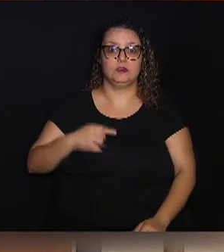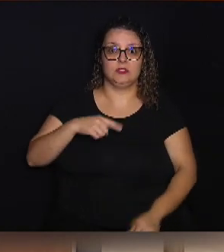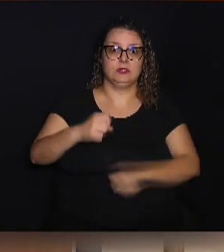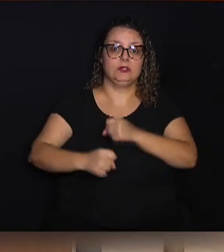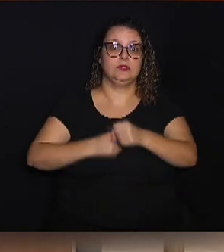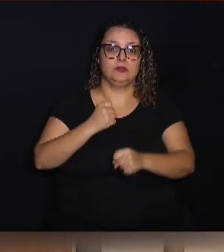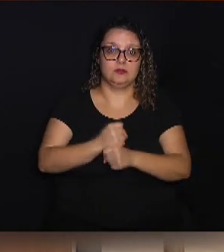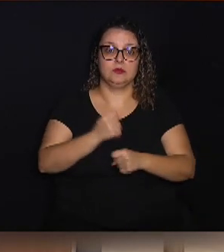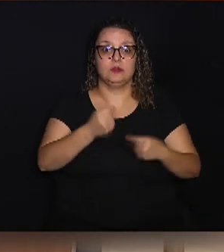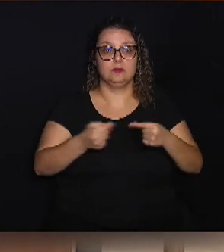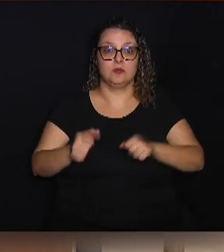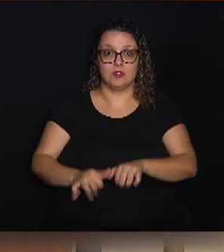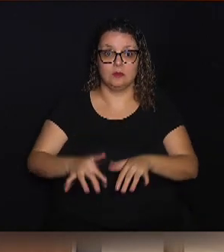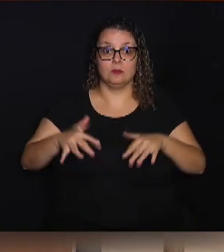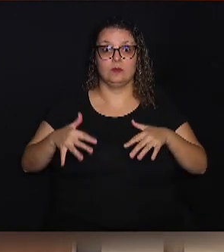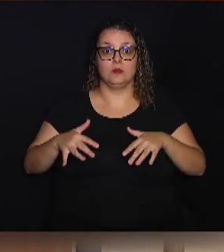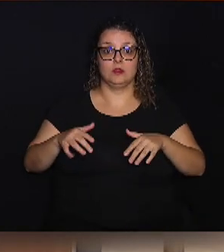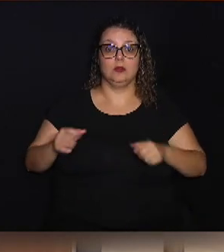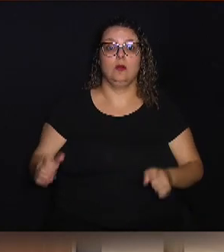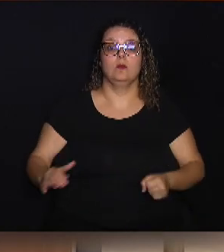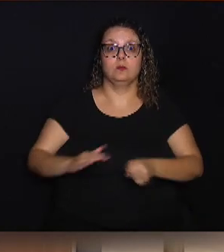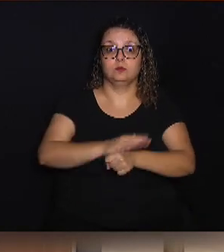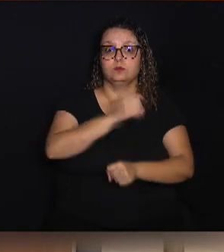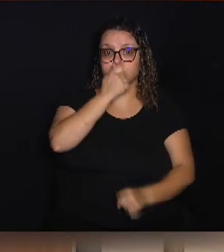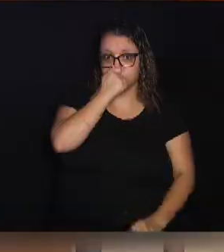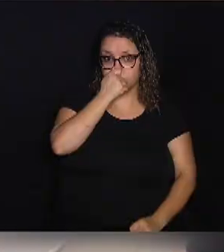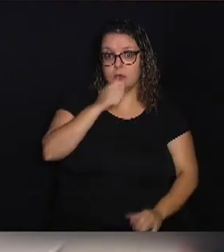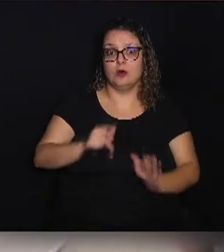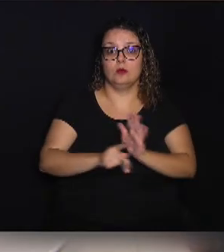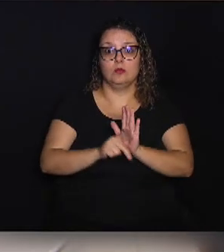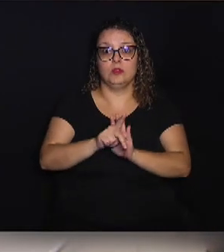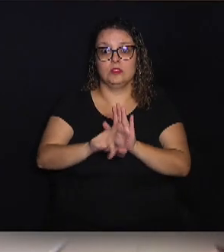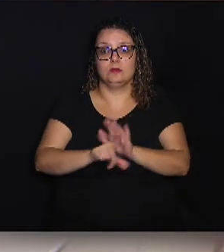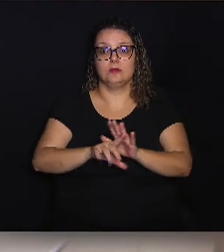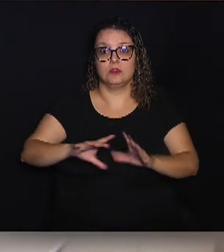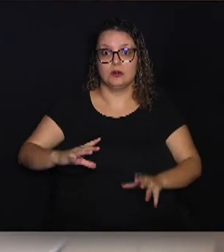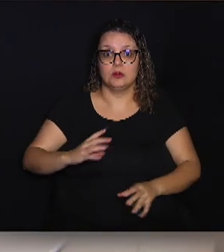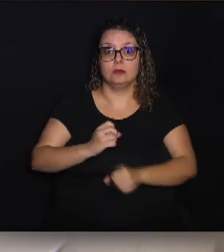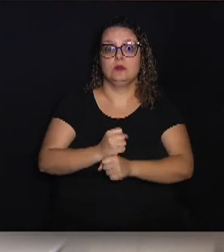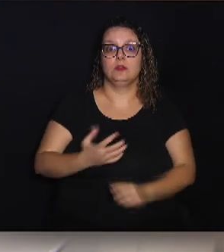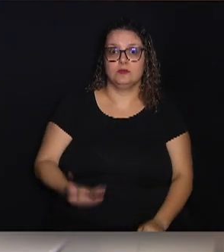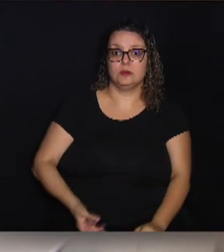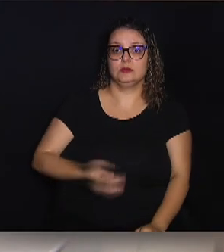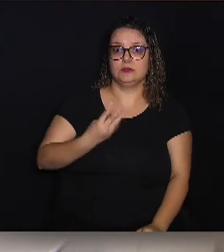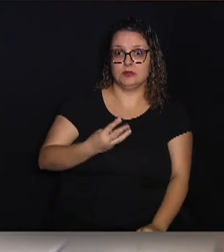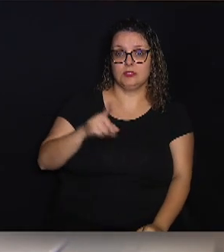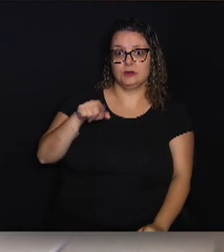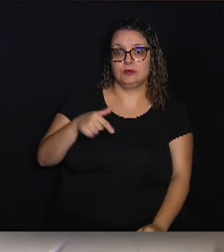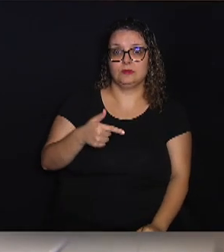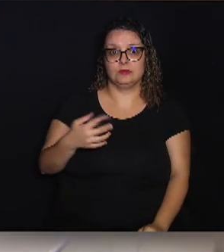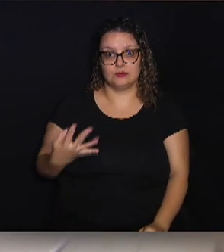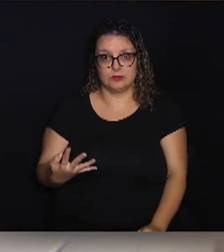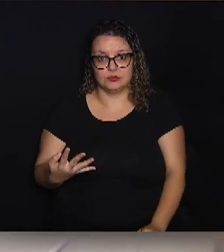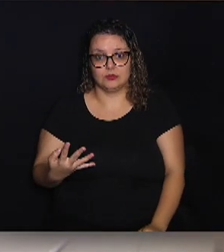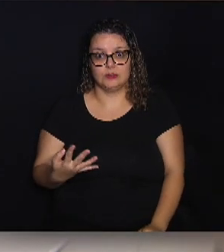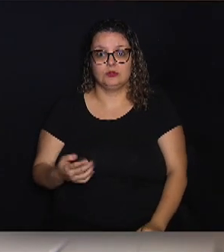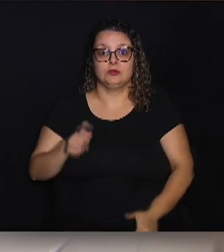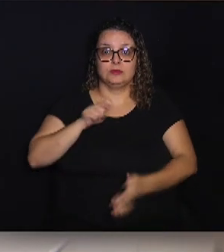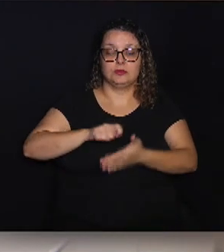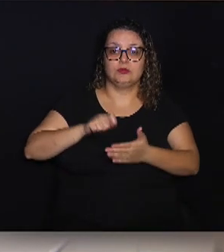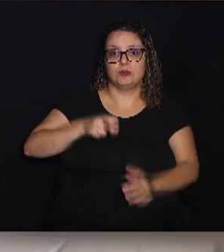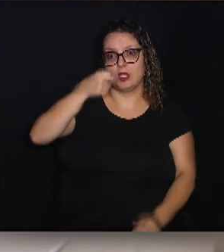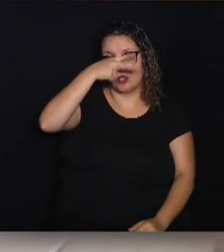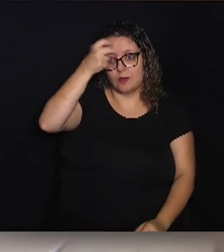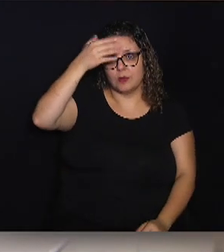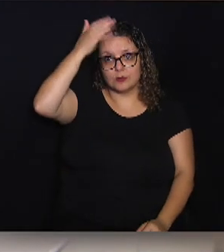debateu com o plenário da casa lotado o projeto de lei complementar de número 3 de 2024, de autoria do prefeito Dário